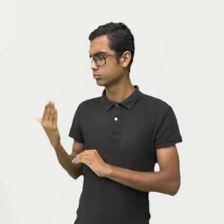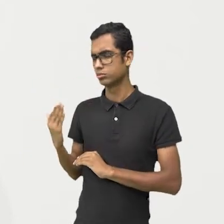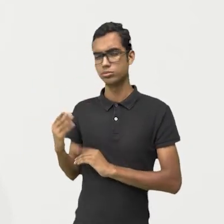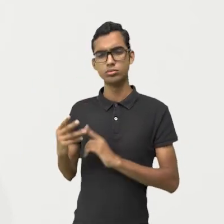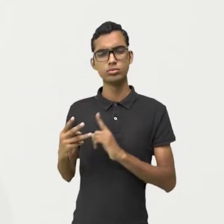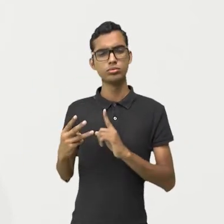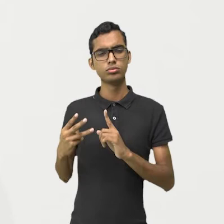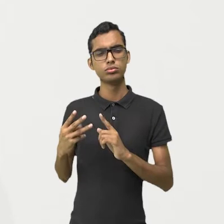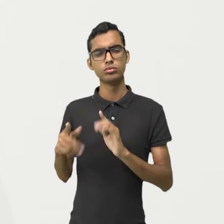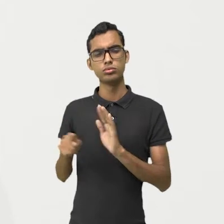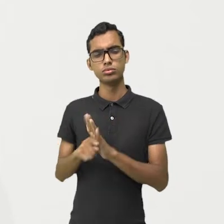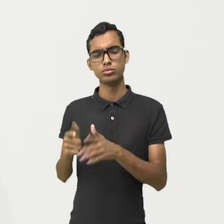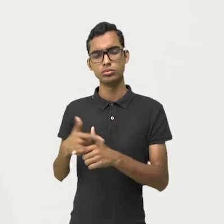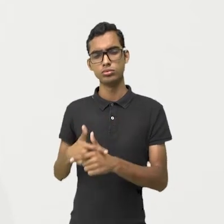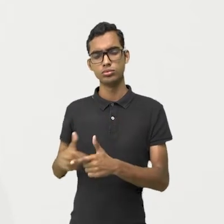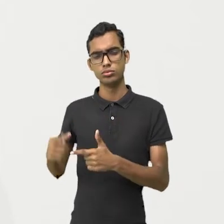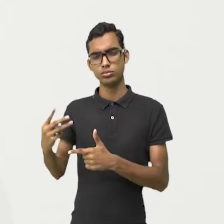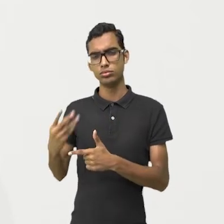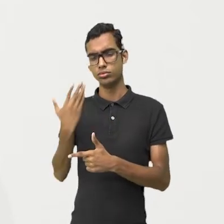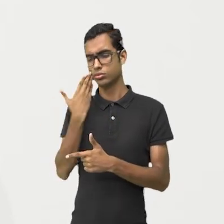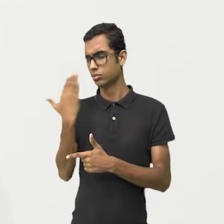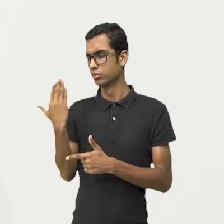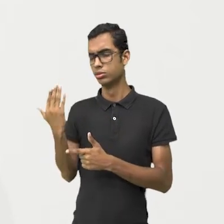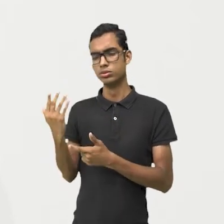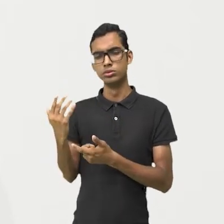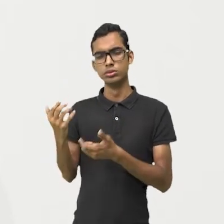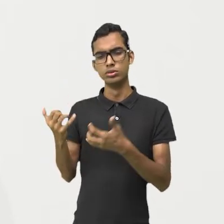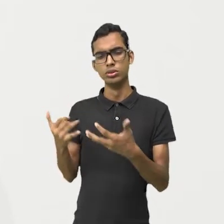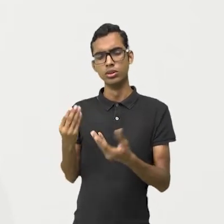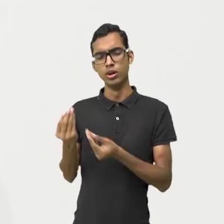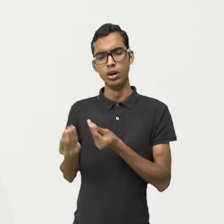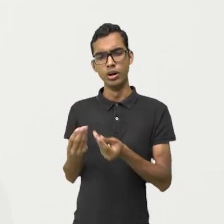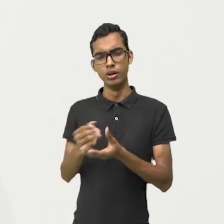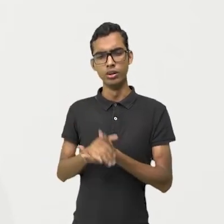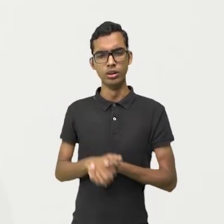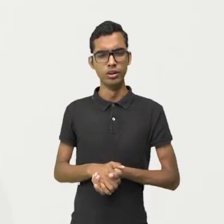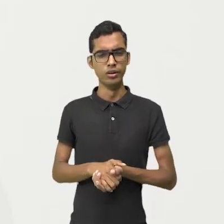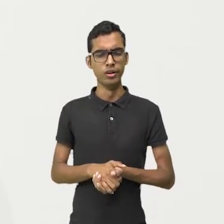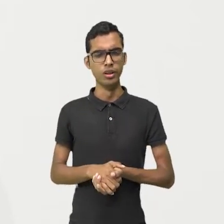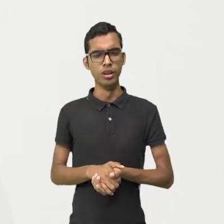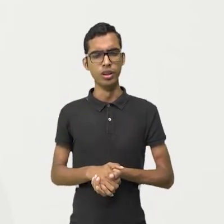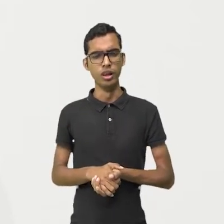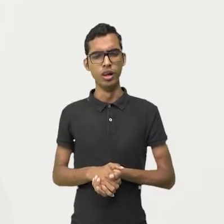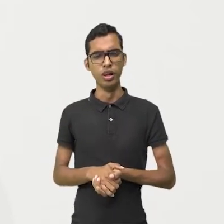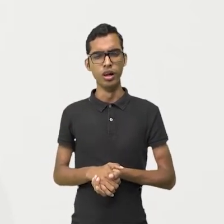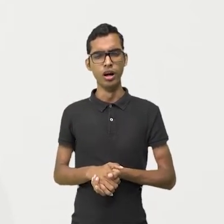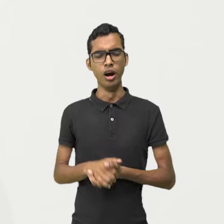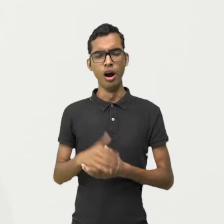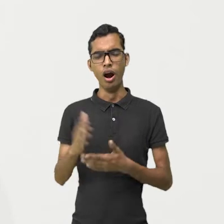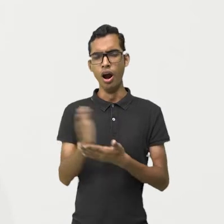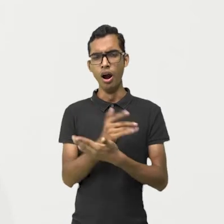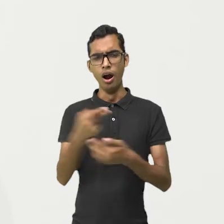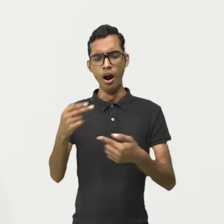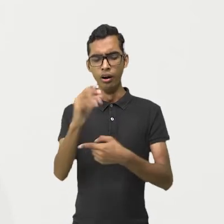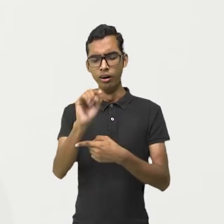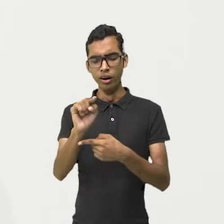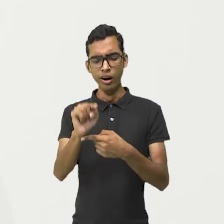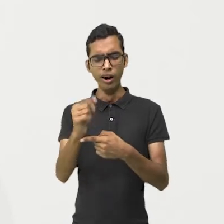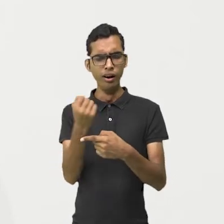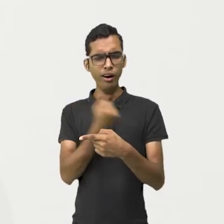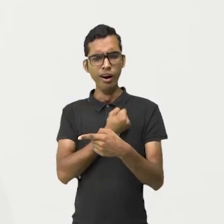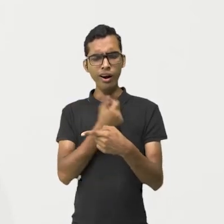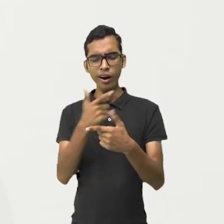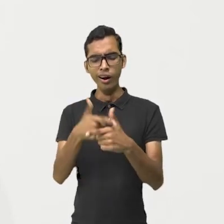a terça parte? A terça parte, ela é traduzida como sendo, olha, algo dividido por 3.